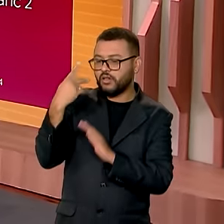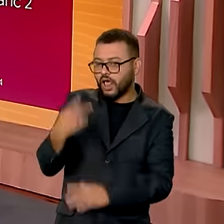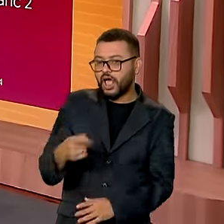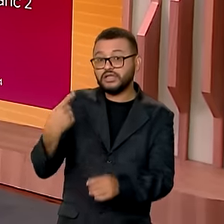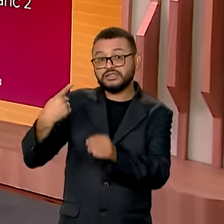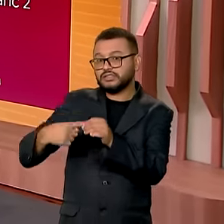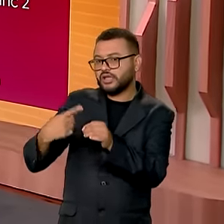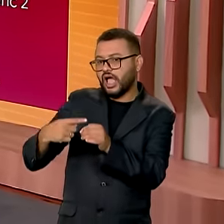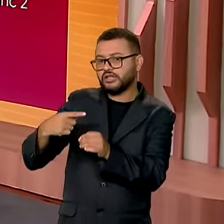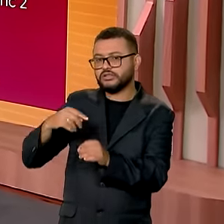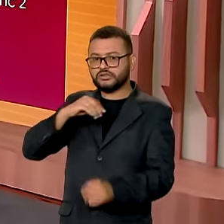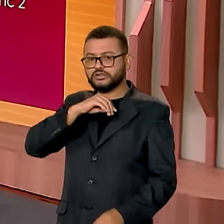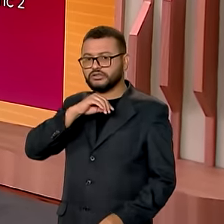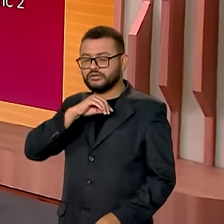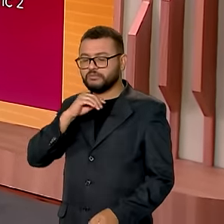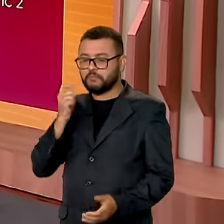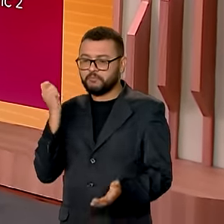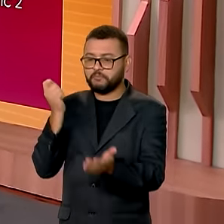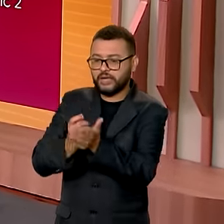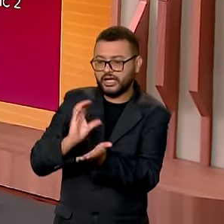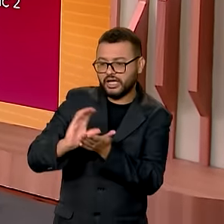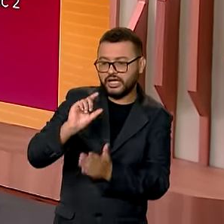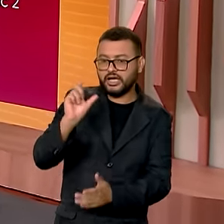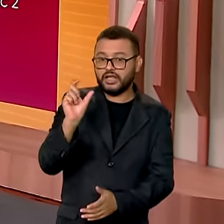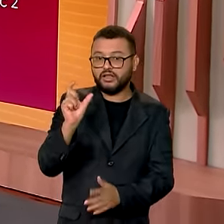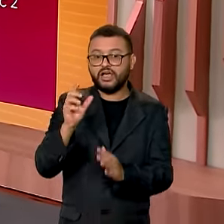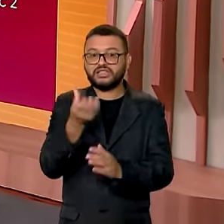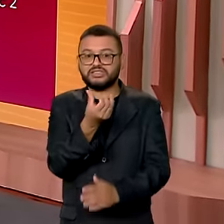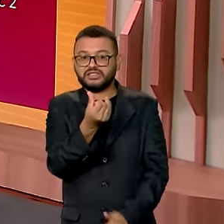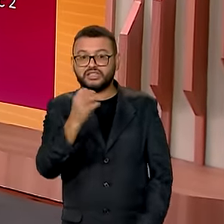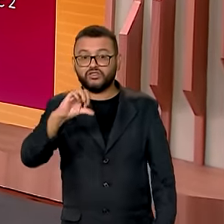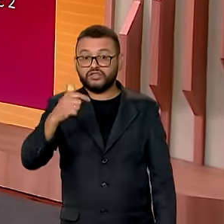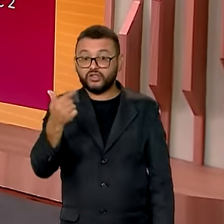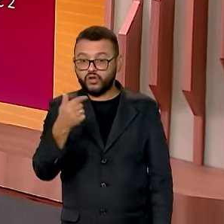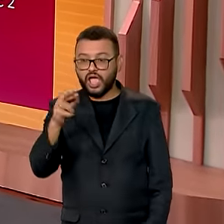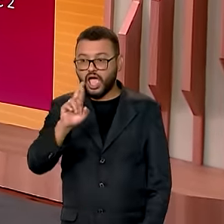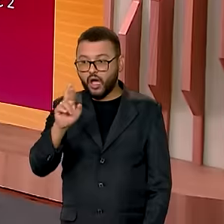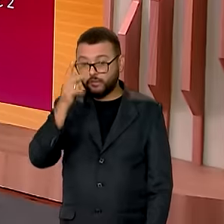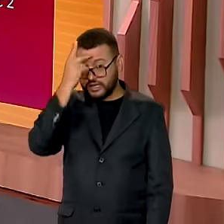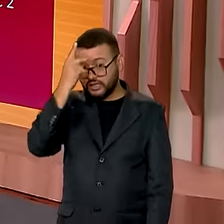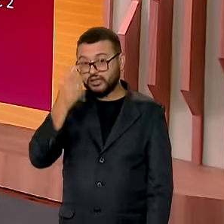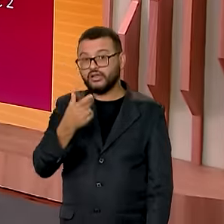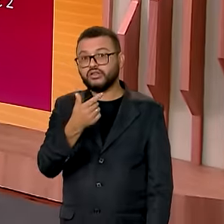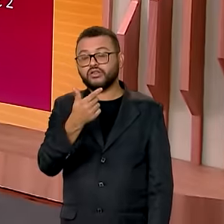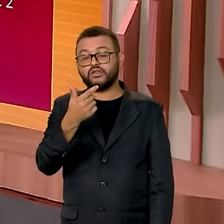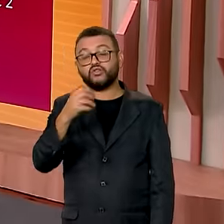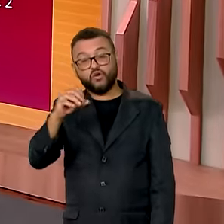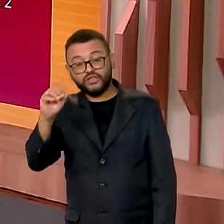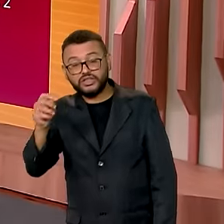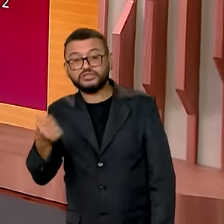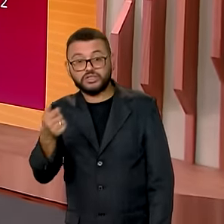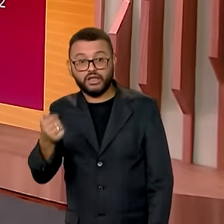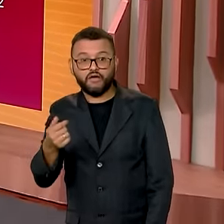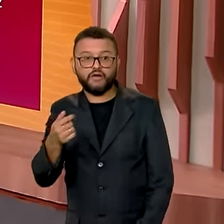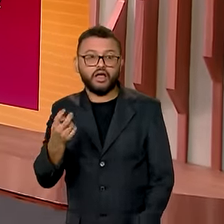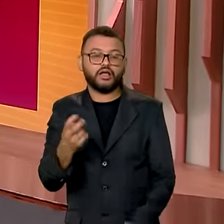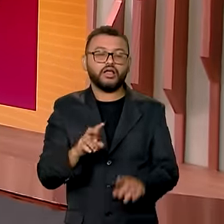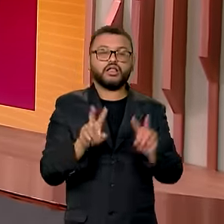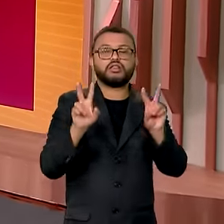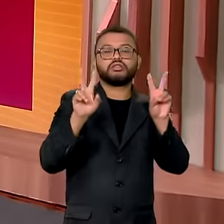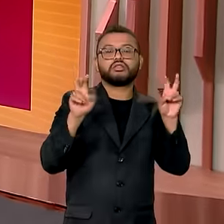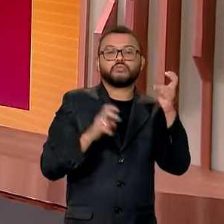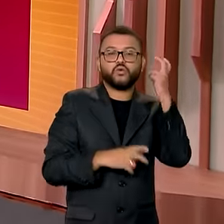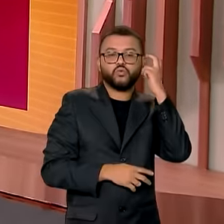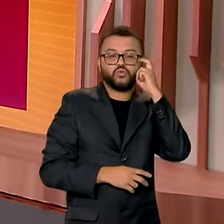Buri, o valor médio desse benefício pago é de R$ 692,90. Já na cultura,